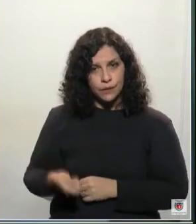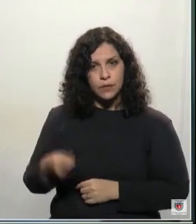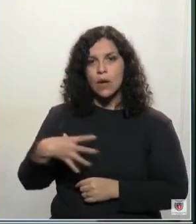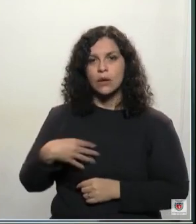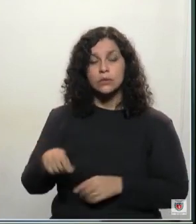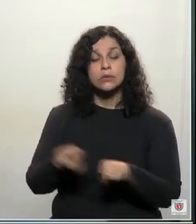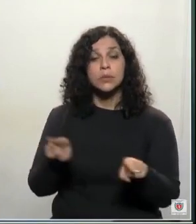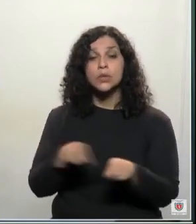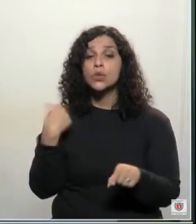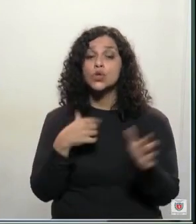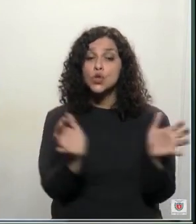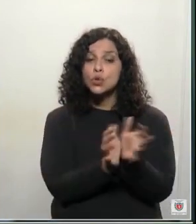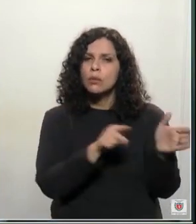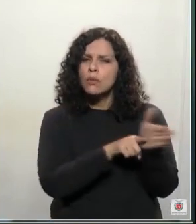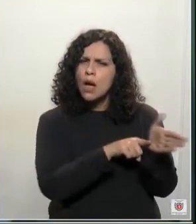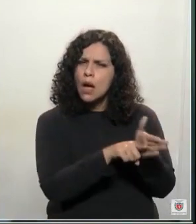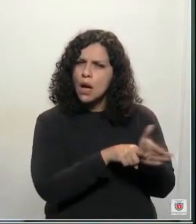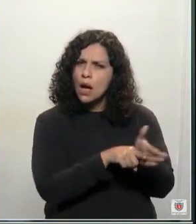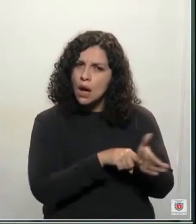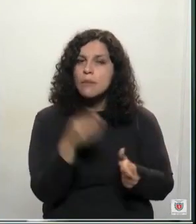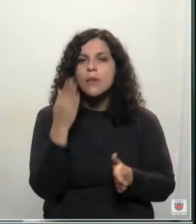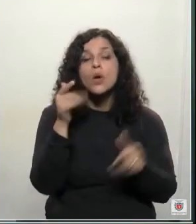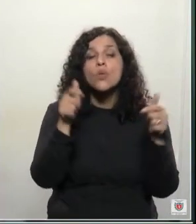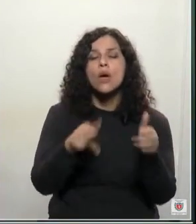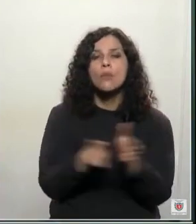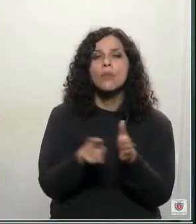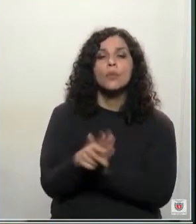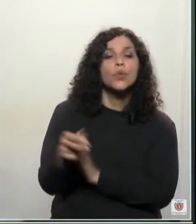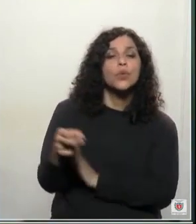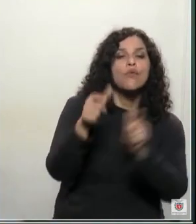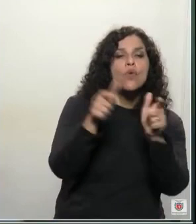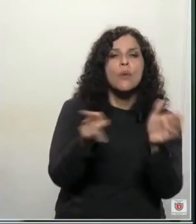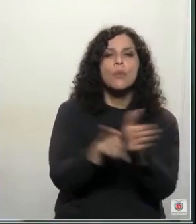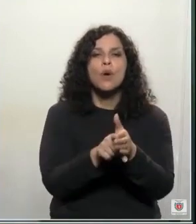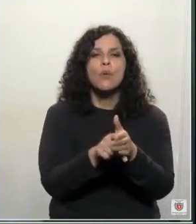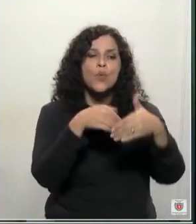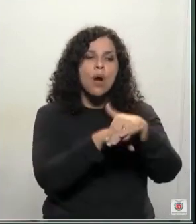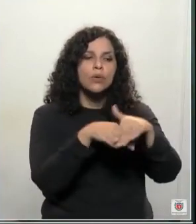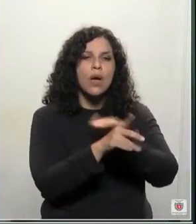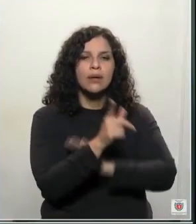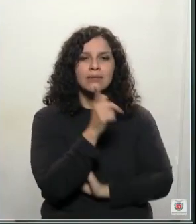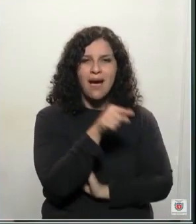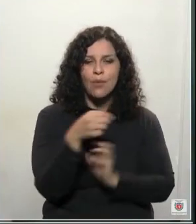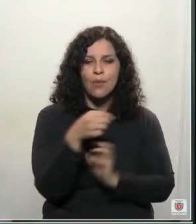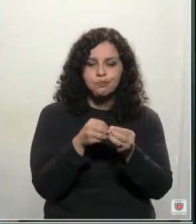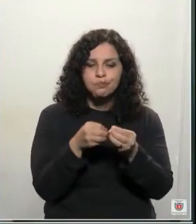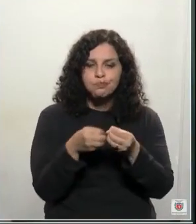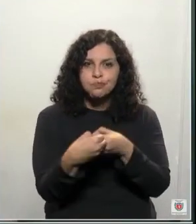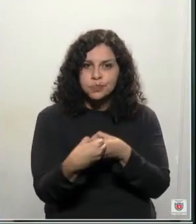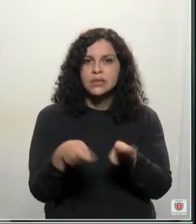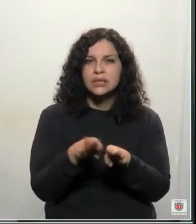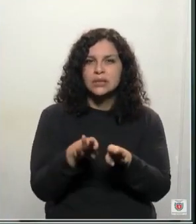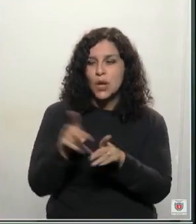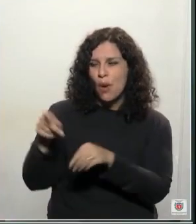criação de um grupo de estudos para a efetivação de novas unidades de conservação na região metropolitana,